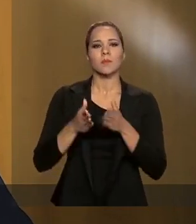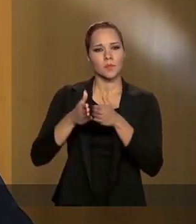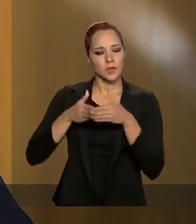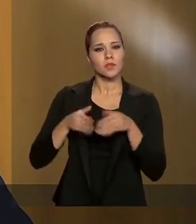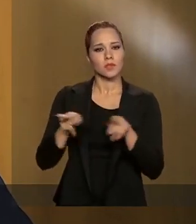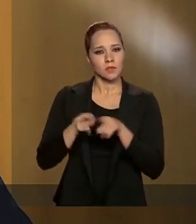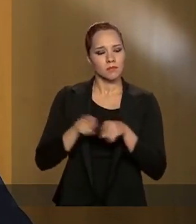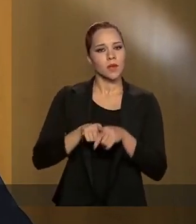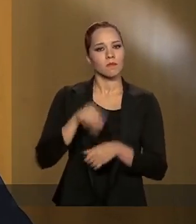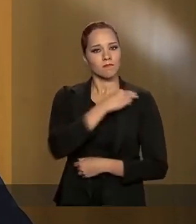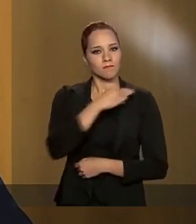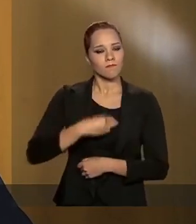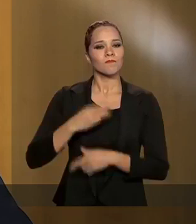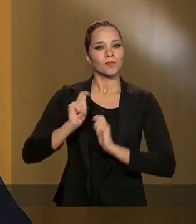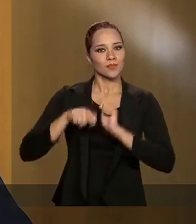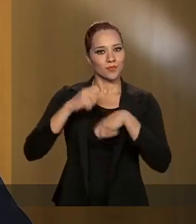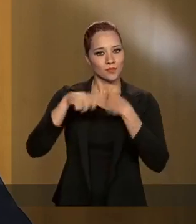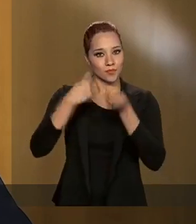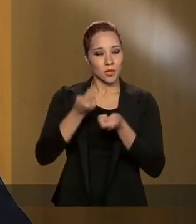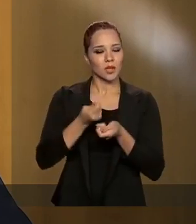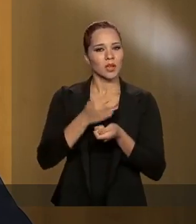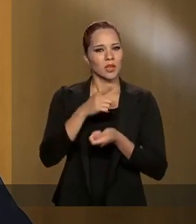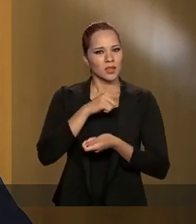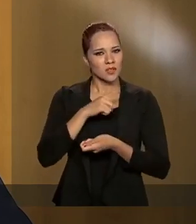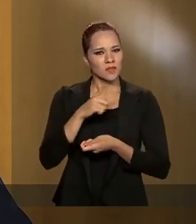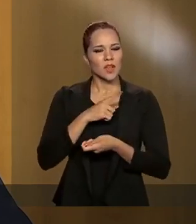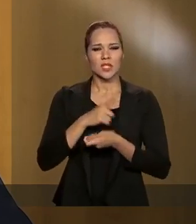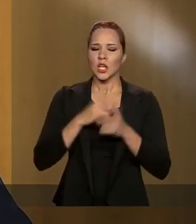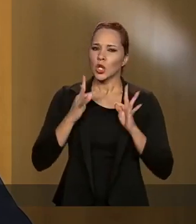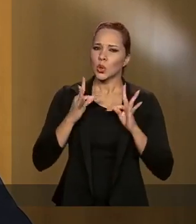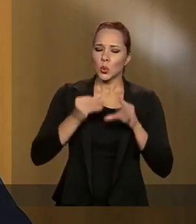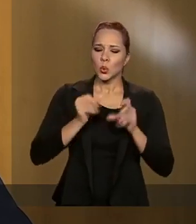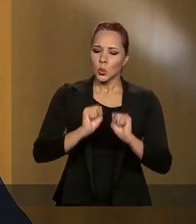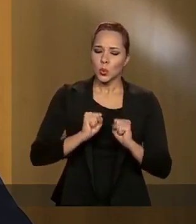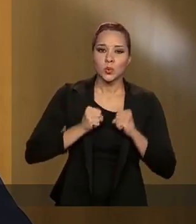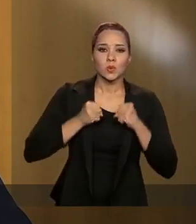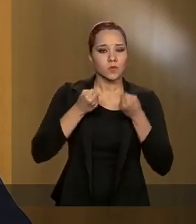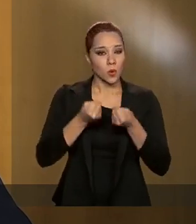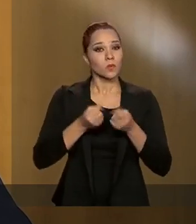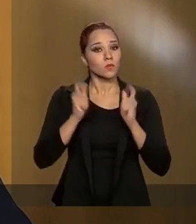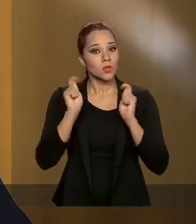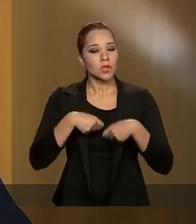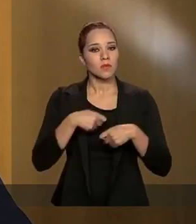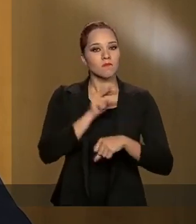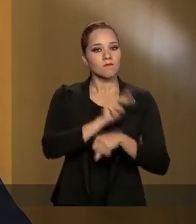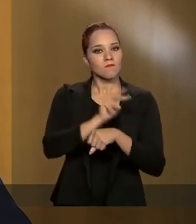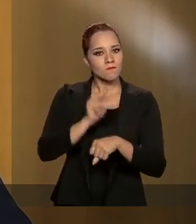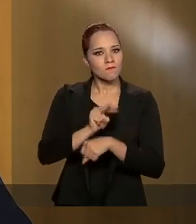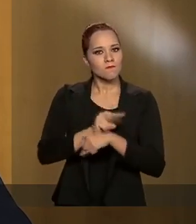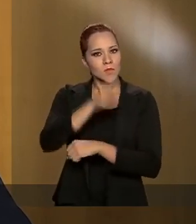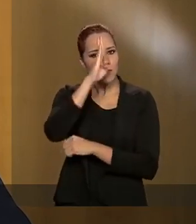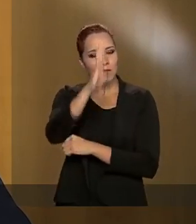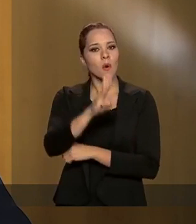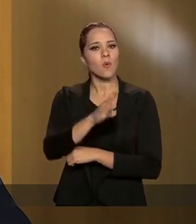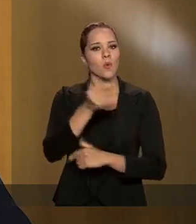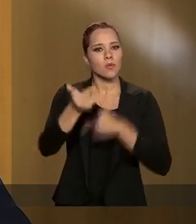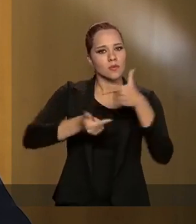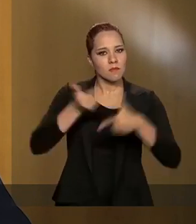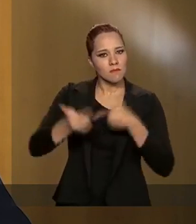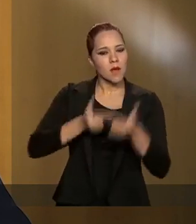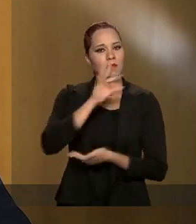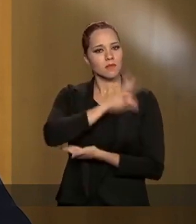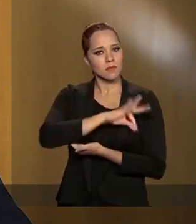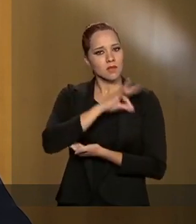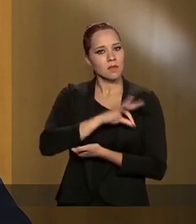ainda ao nosso ministro da Economia que adotasse todas as medidas possíveis para proteger, sobretudo, o emprego e a